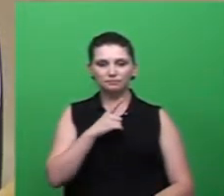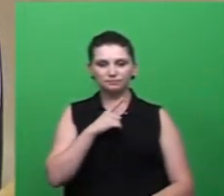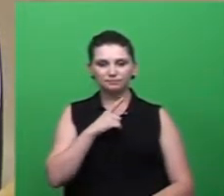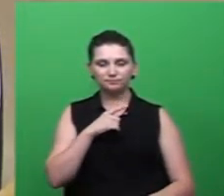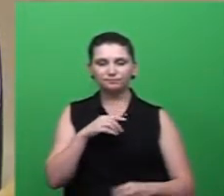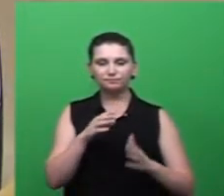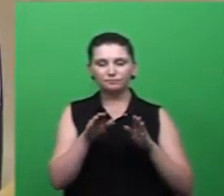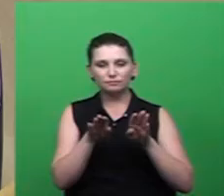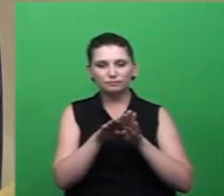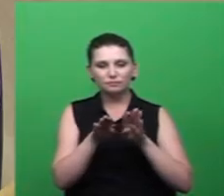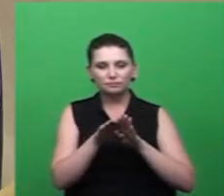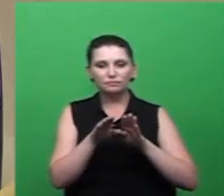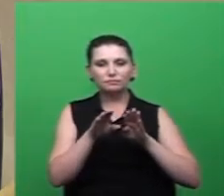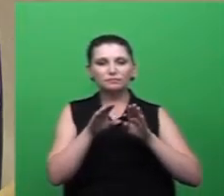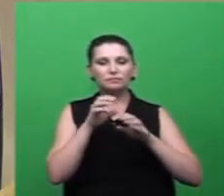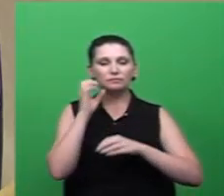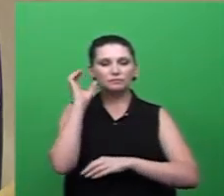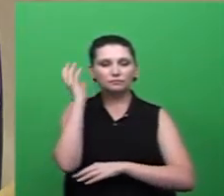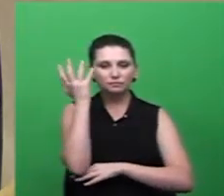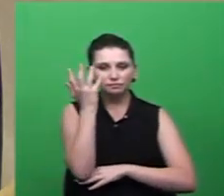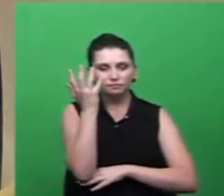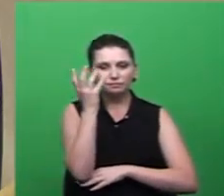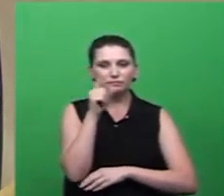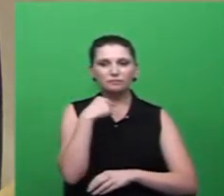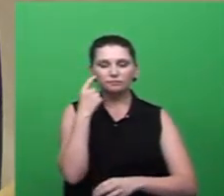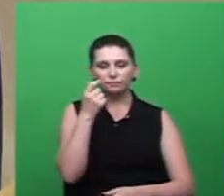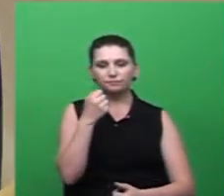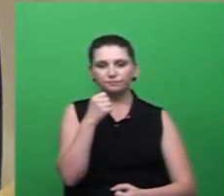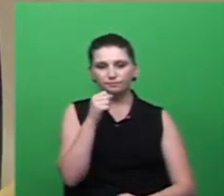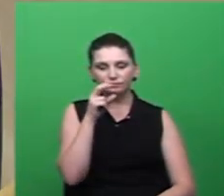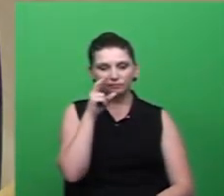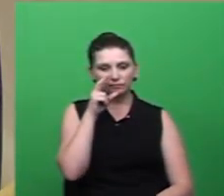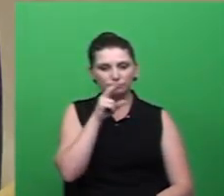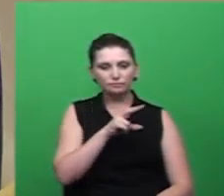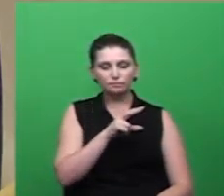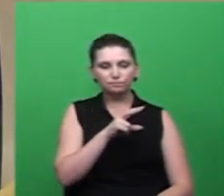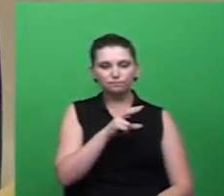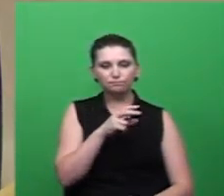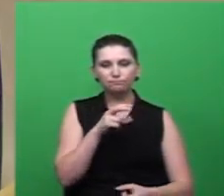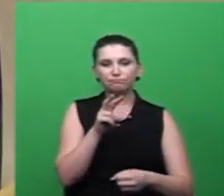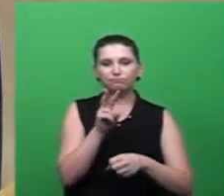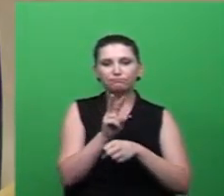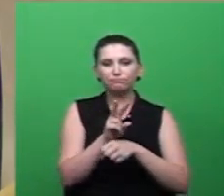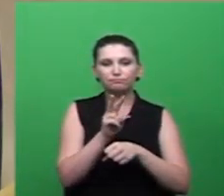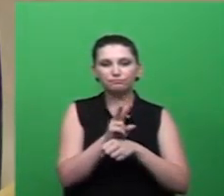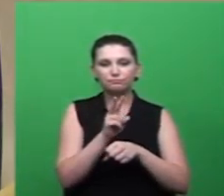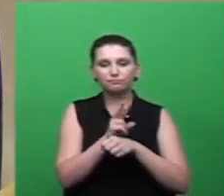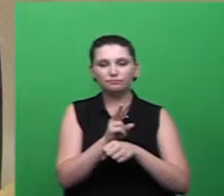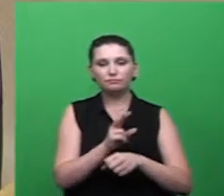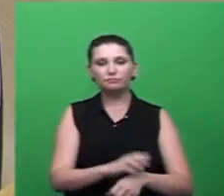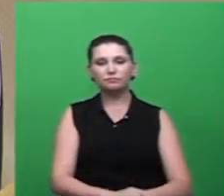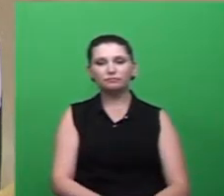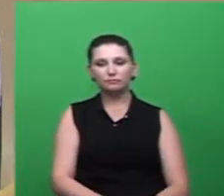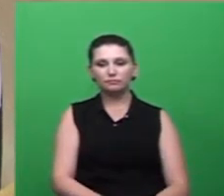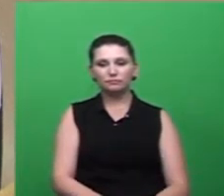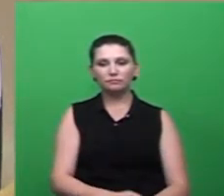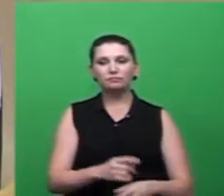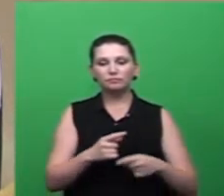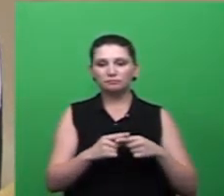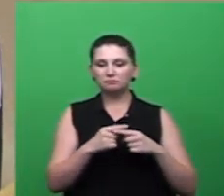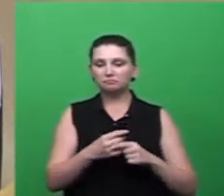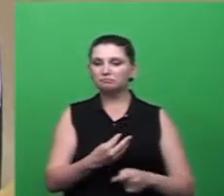entre outras unidades que a gente simplesmente monitora a a presença ou não